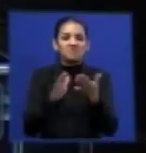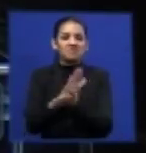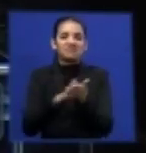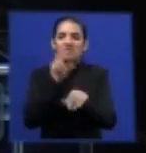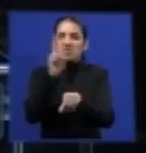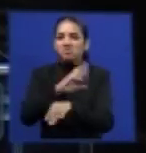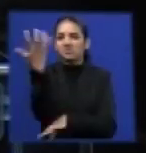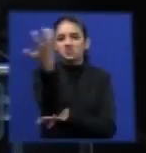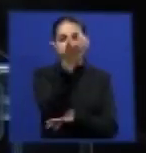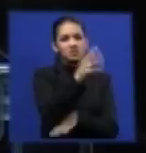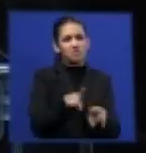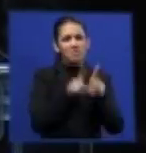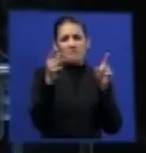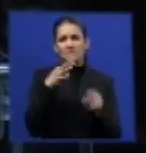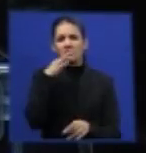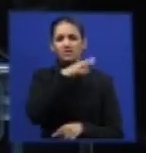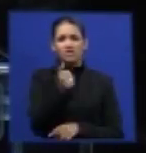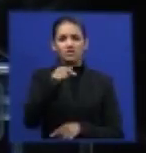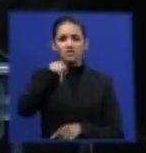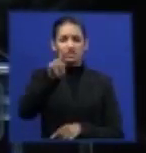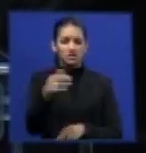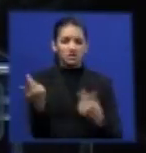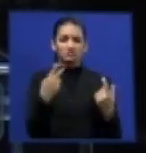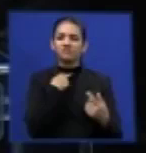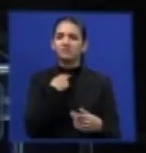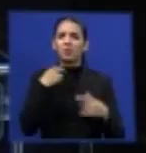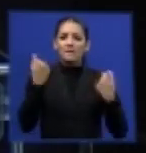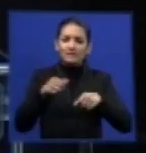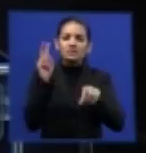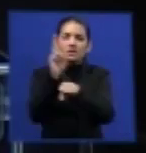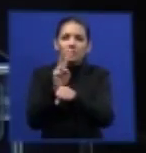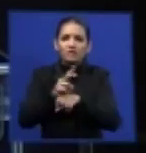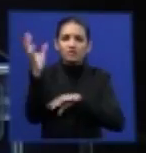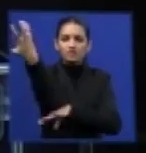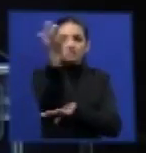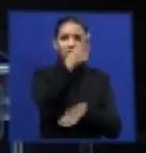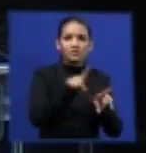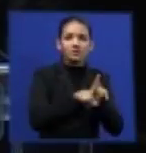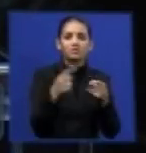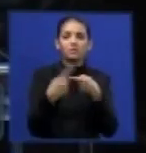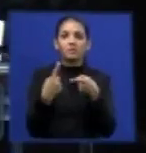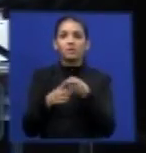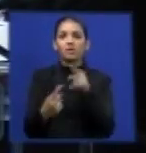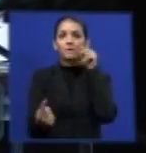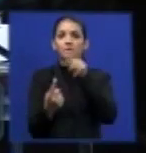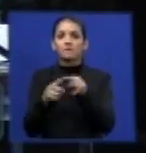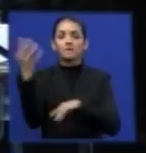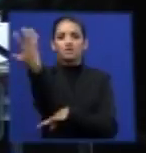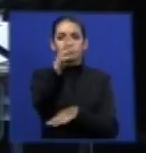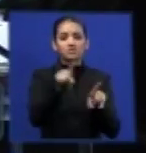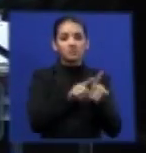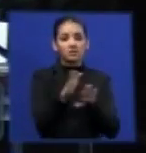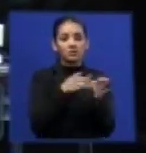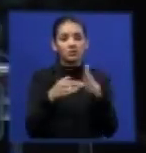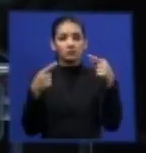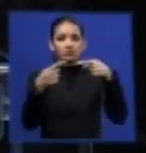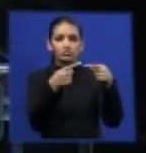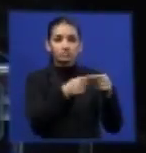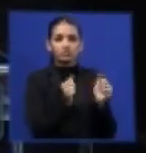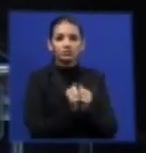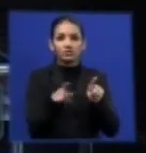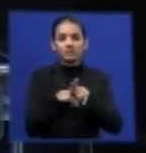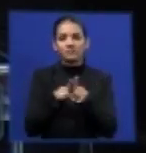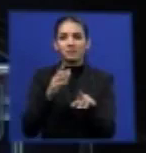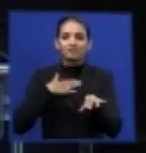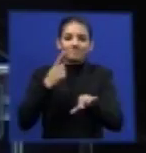Não é essa a posição da AGU na proteção do meio ambiente. A proteção do meio ambiente é colocar todos sem denuncia, mas eu digo isso. Portanto, o meu